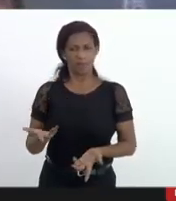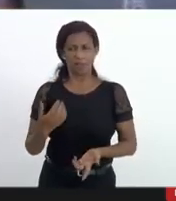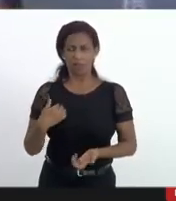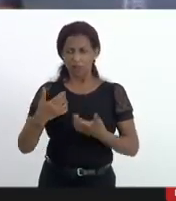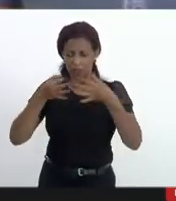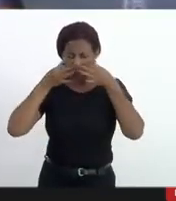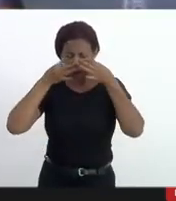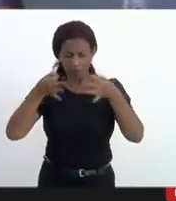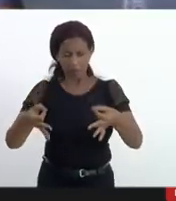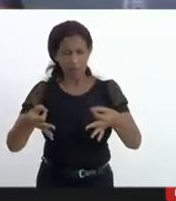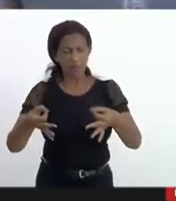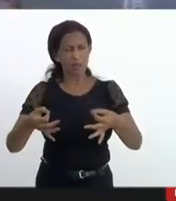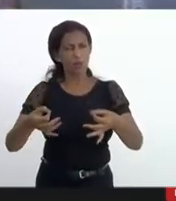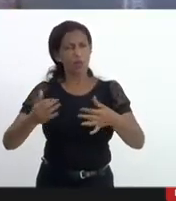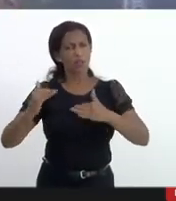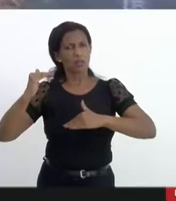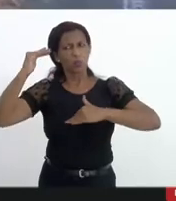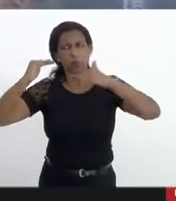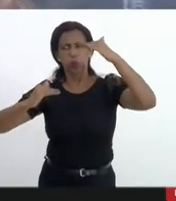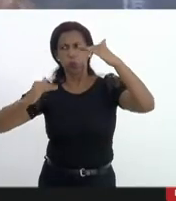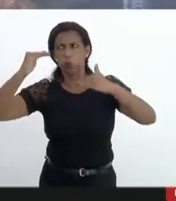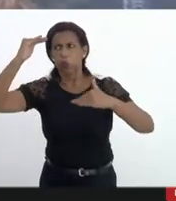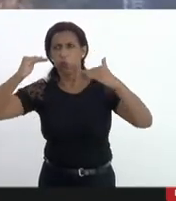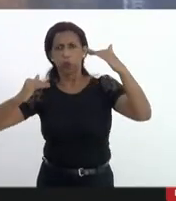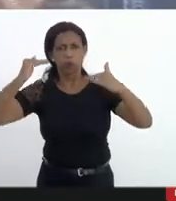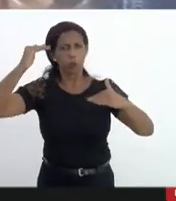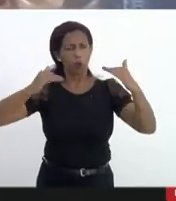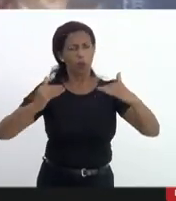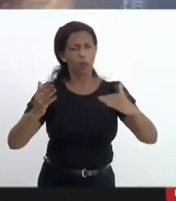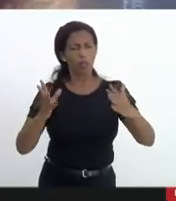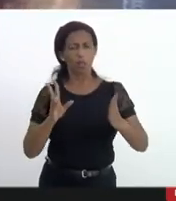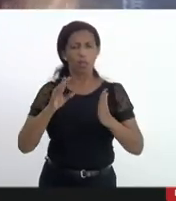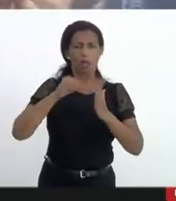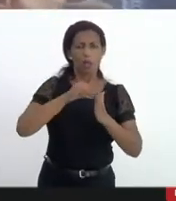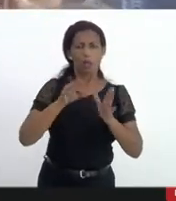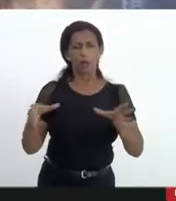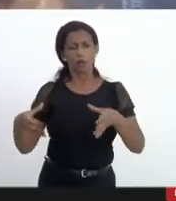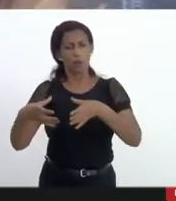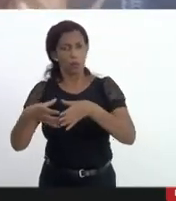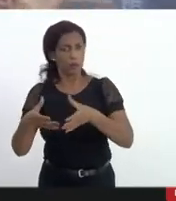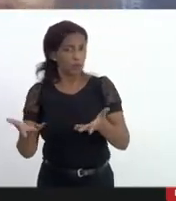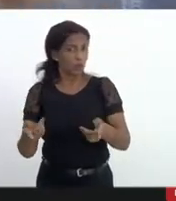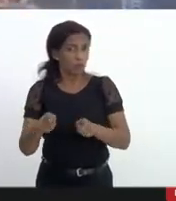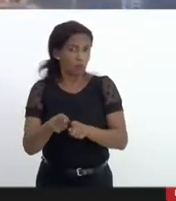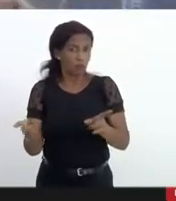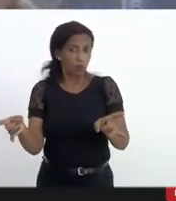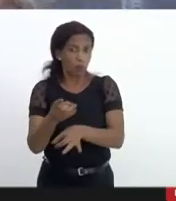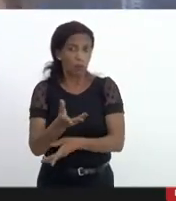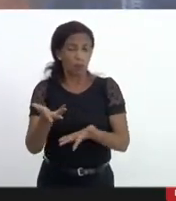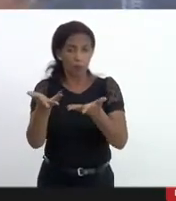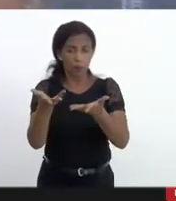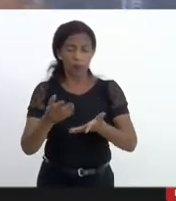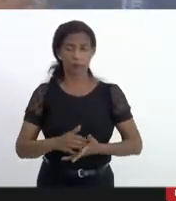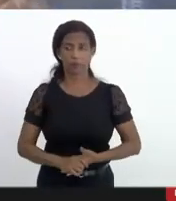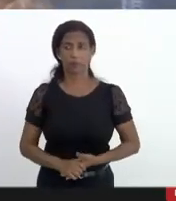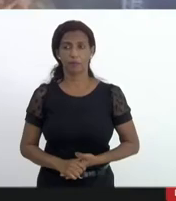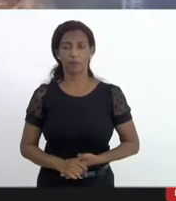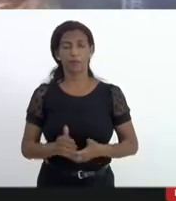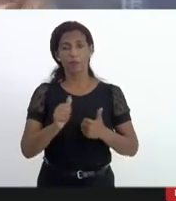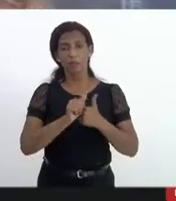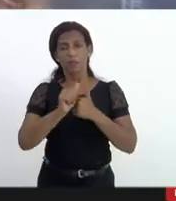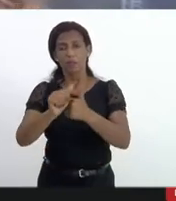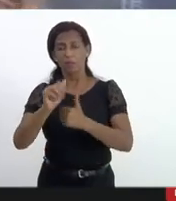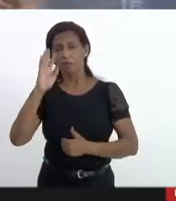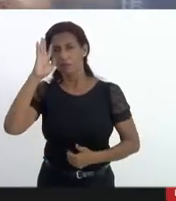Humanos esses altos índices e aí queria colocar a nossa comissão obviamente à disposição para seguir